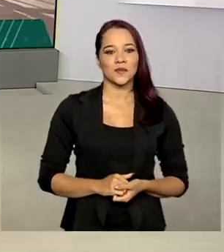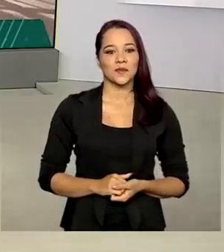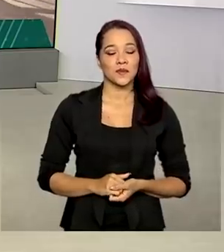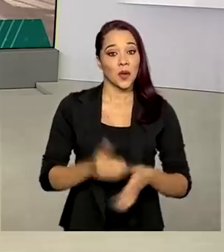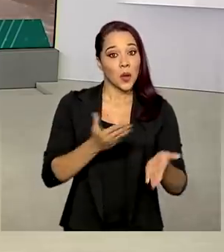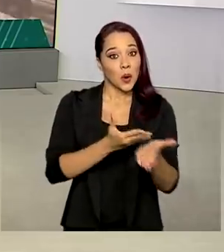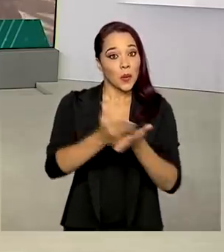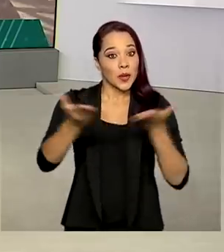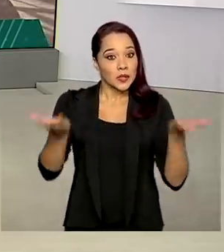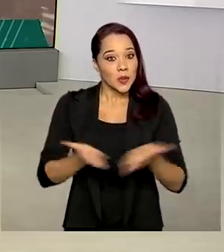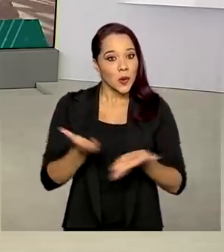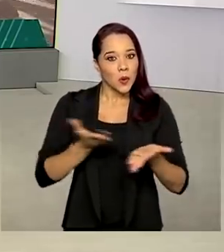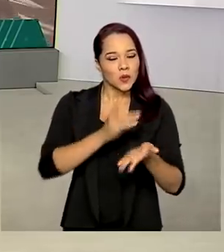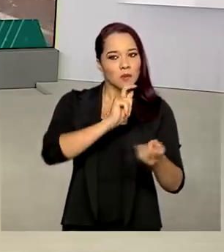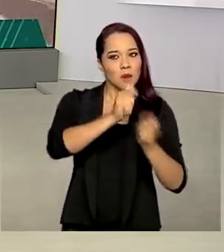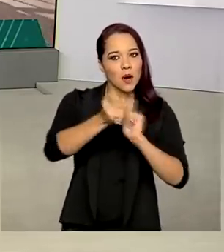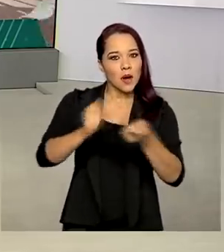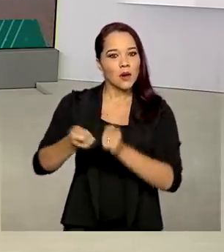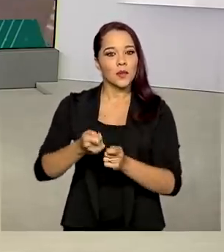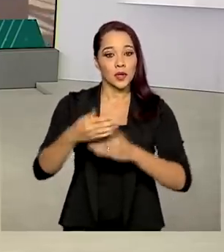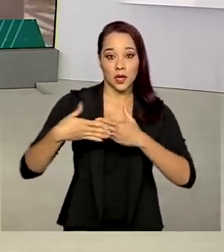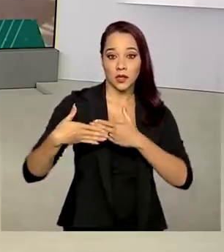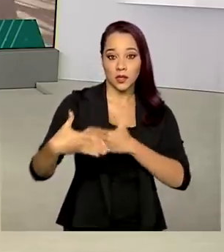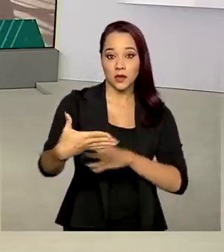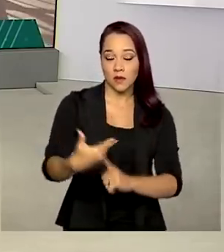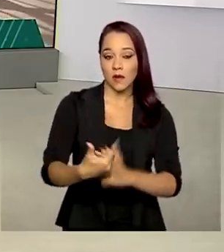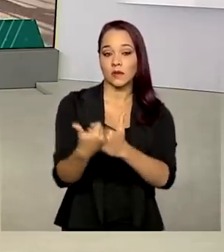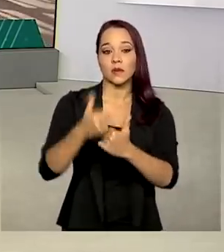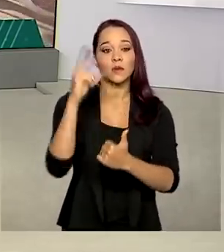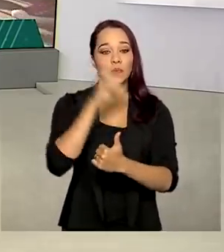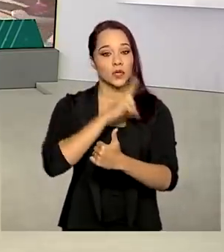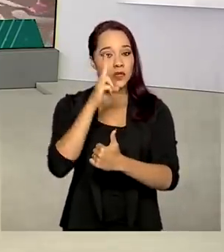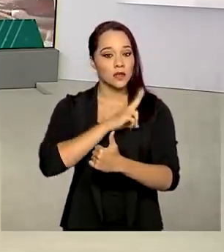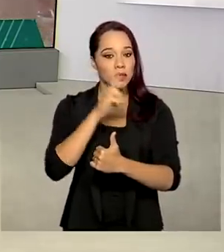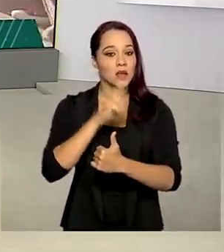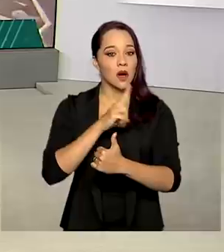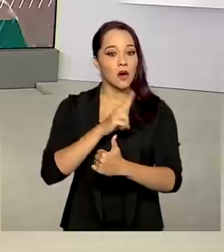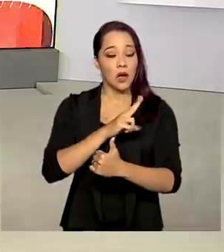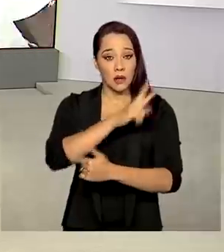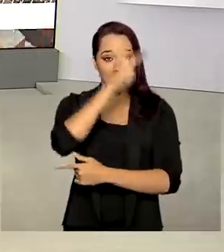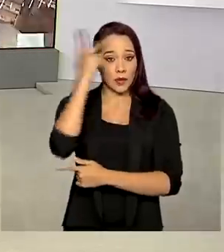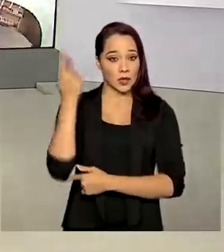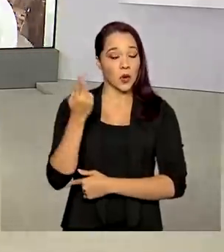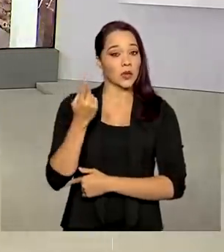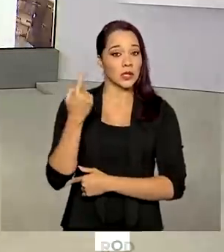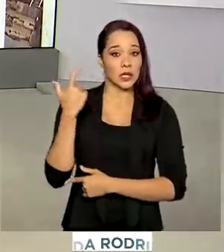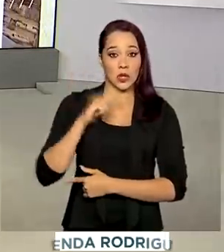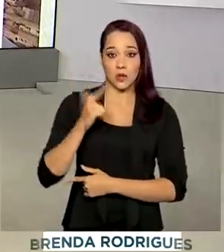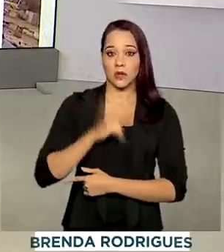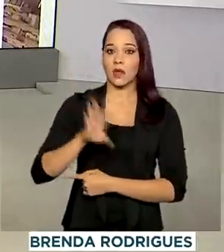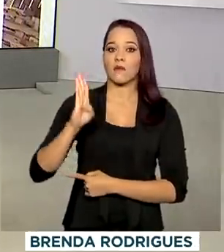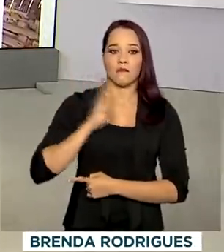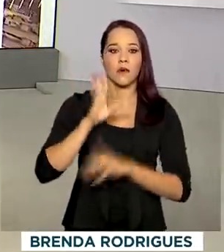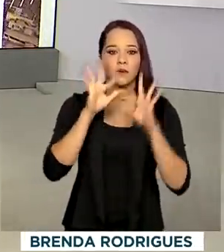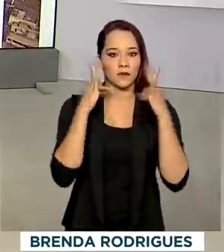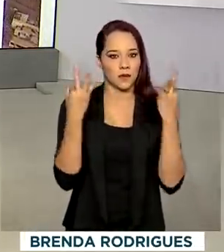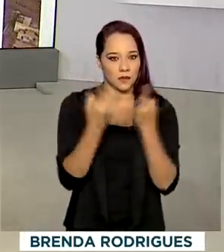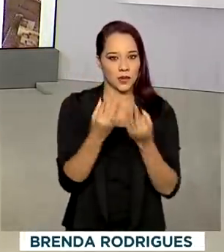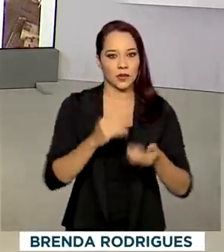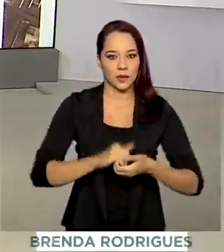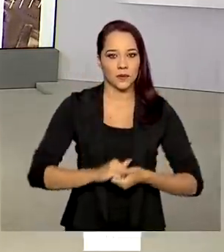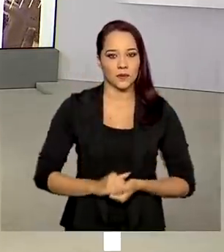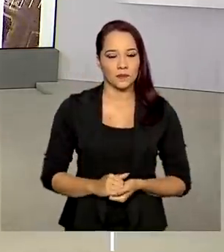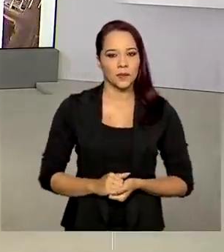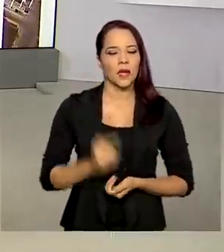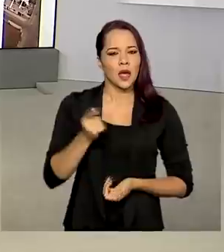Começam hoje os pagamentos da extensão do auxílio emergencial para beneficiários que não fazem parte do Bolsa Família.